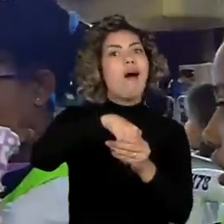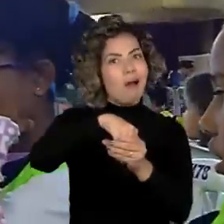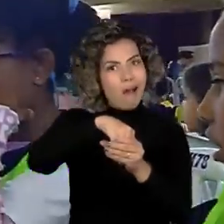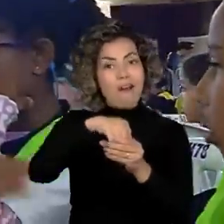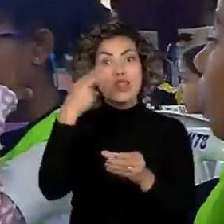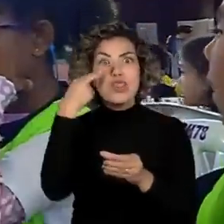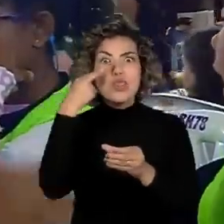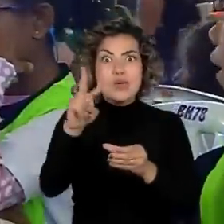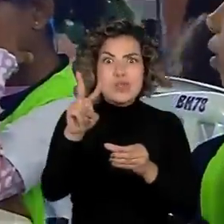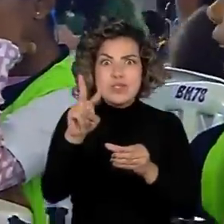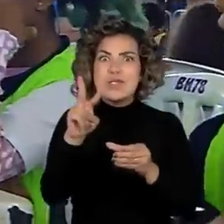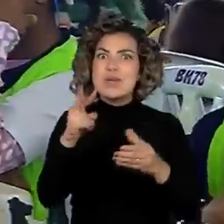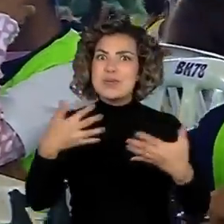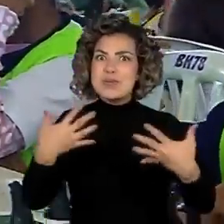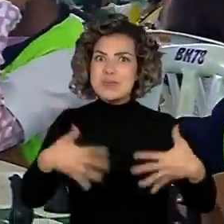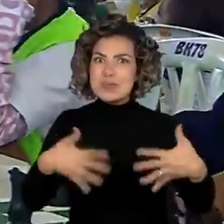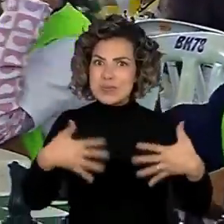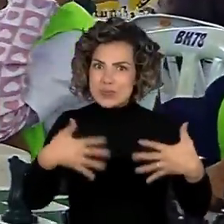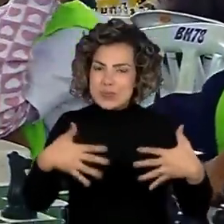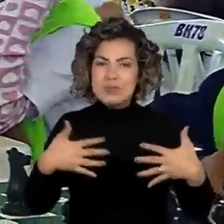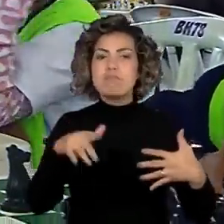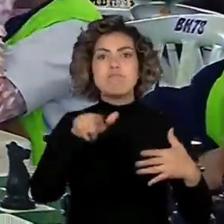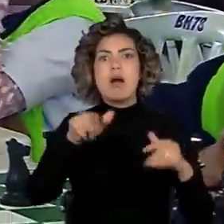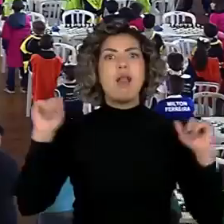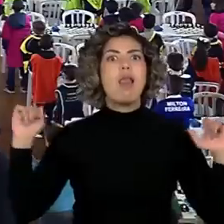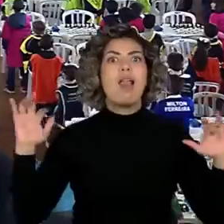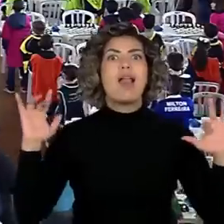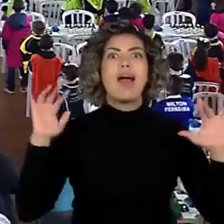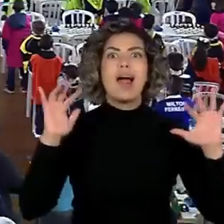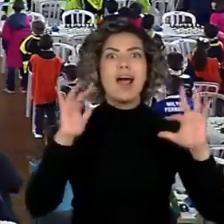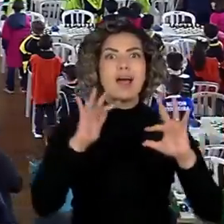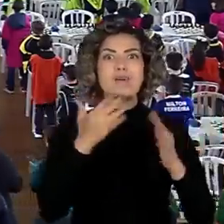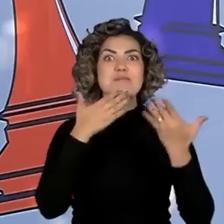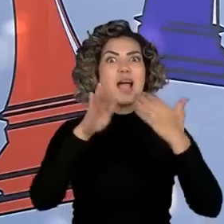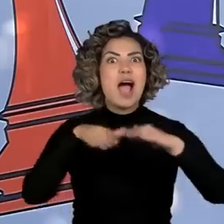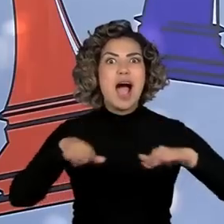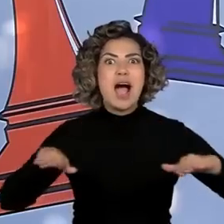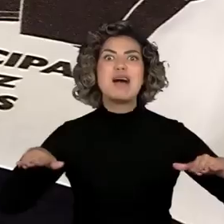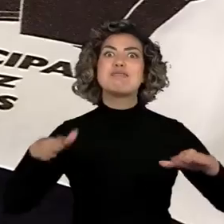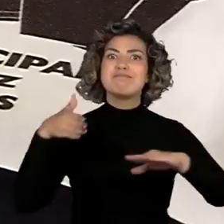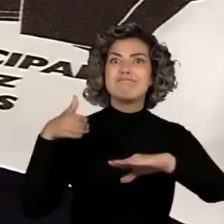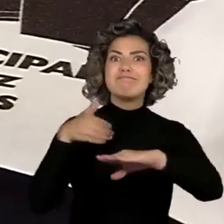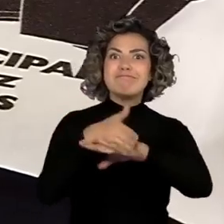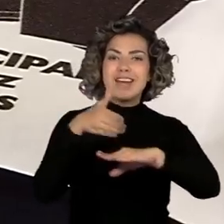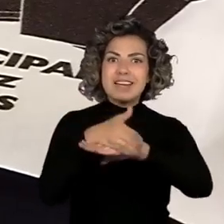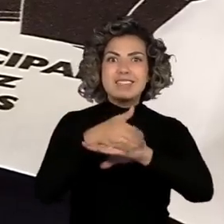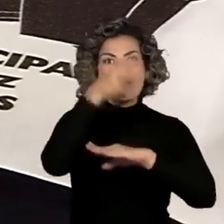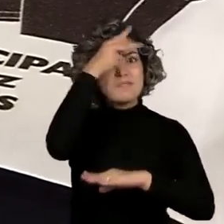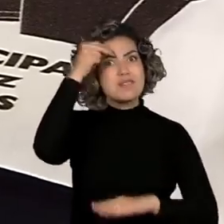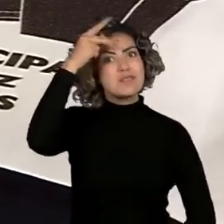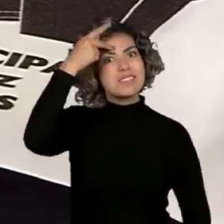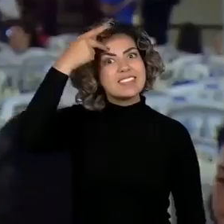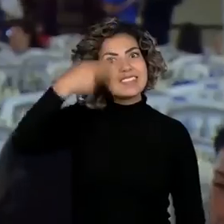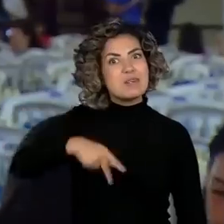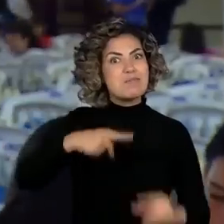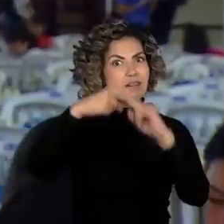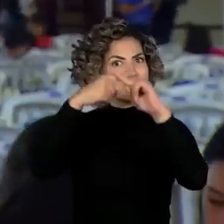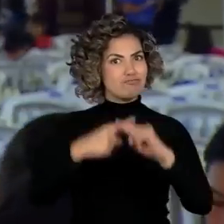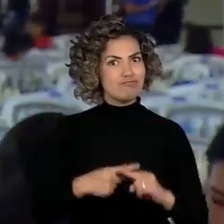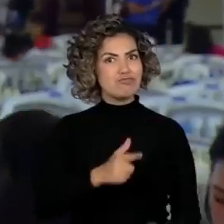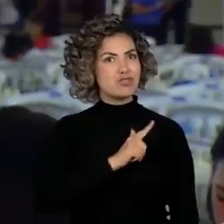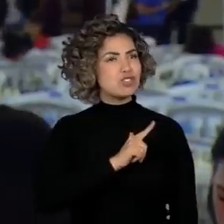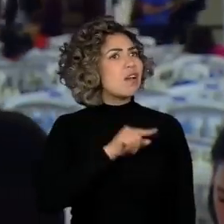Uma verdadeira reunião dos melhores jogadores de xadrez da Rede Municipal de Educação da cidade de São Paulo. É muito